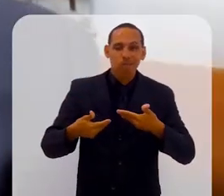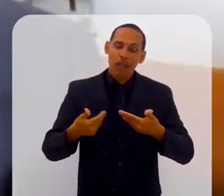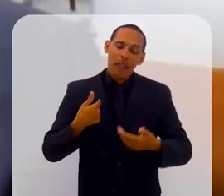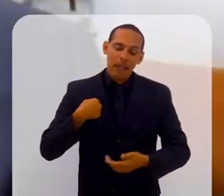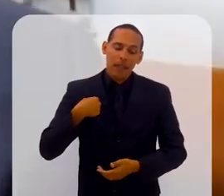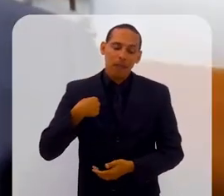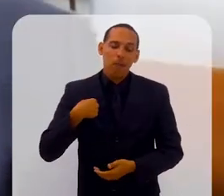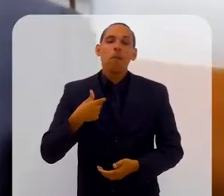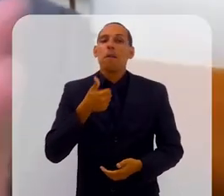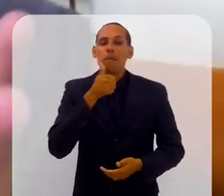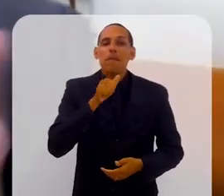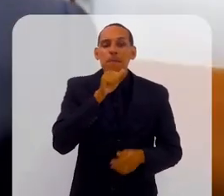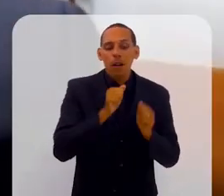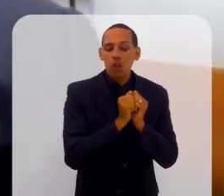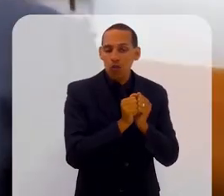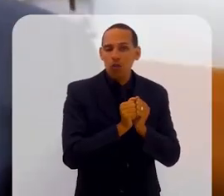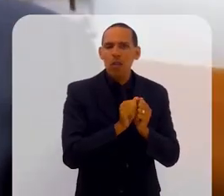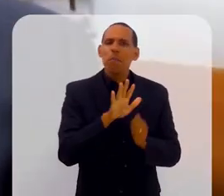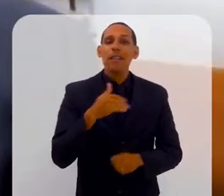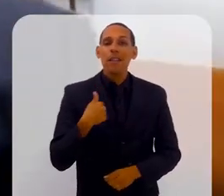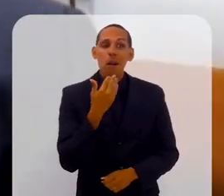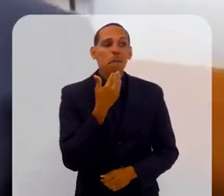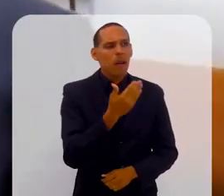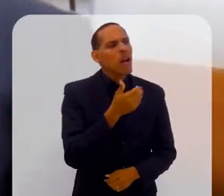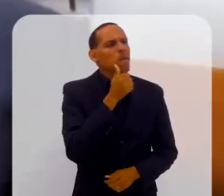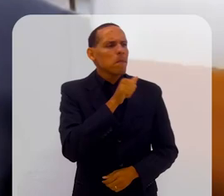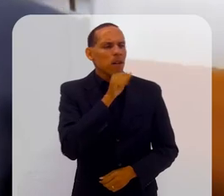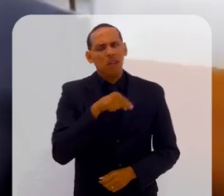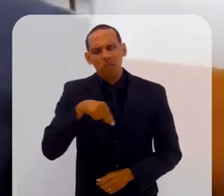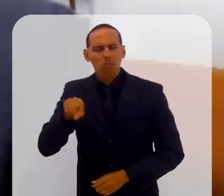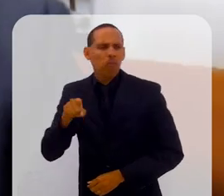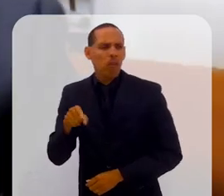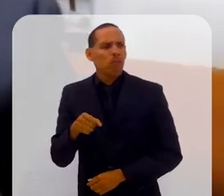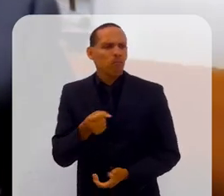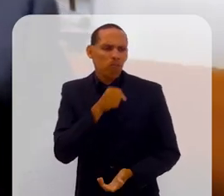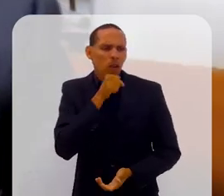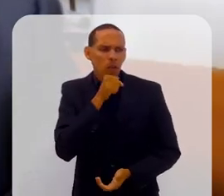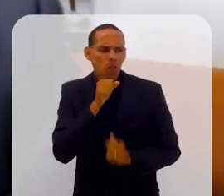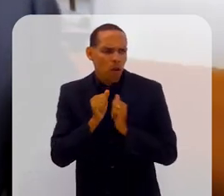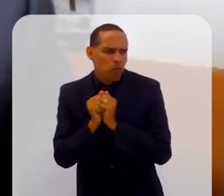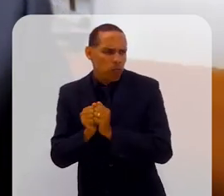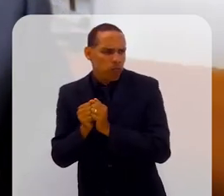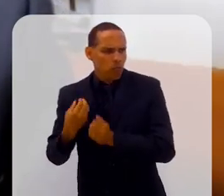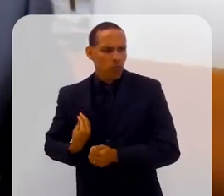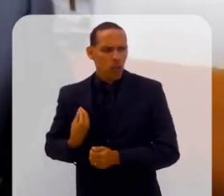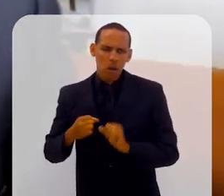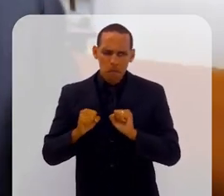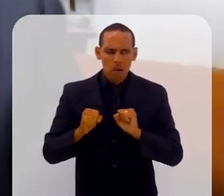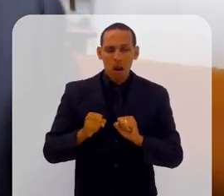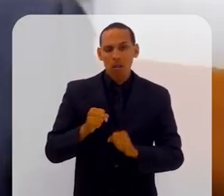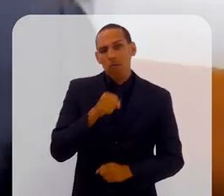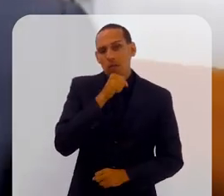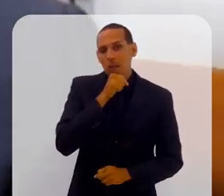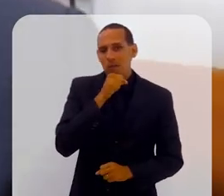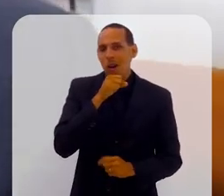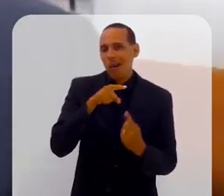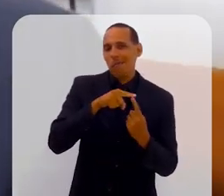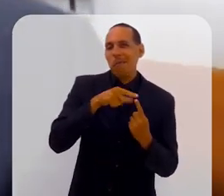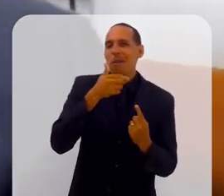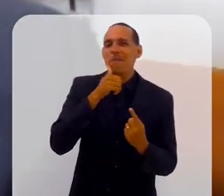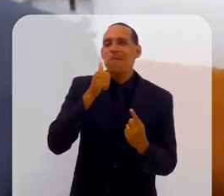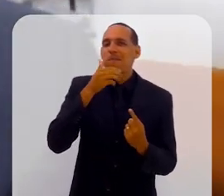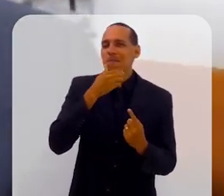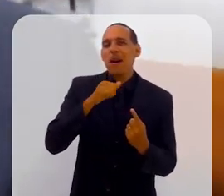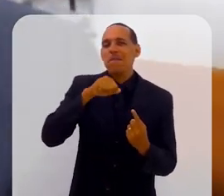pedi para minha mãe para morar com minha avó paterna e ela deixou. Enfim,